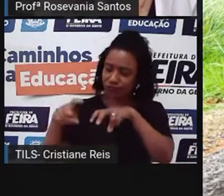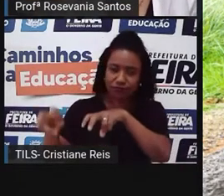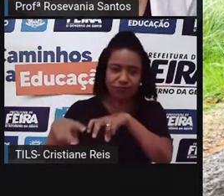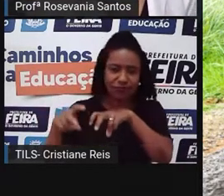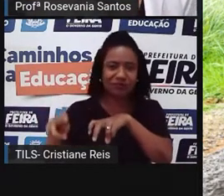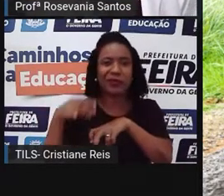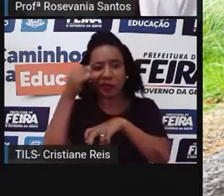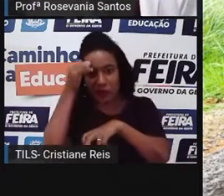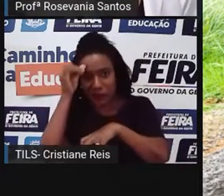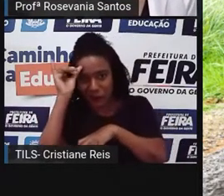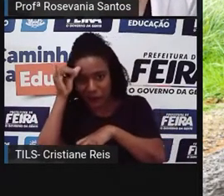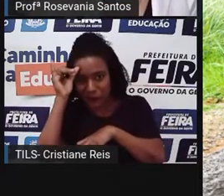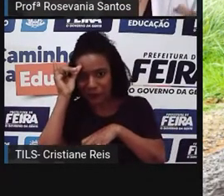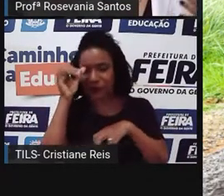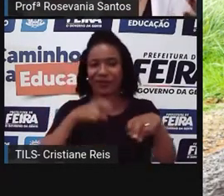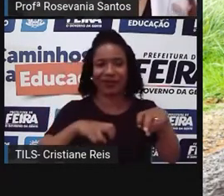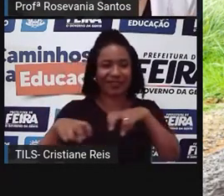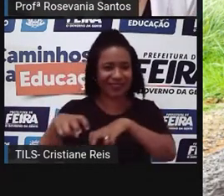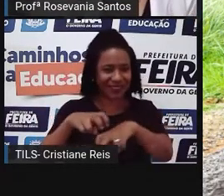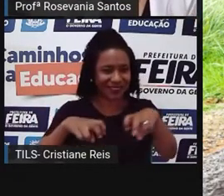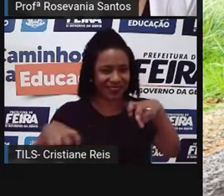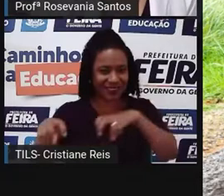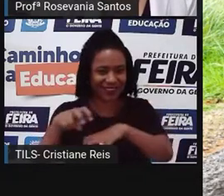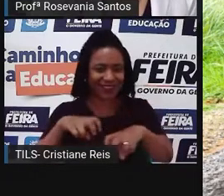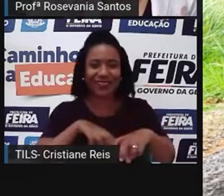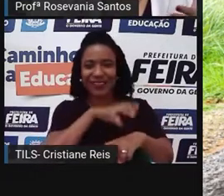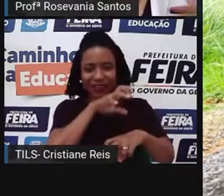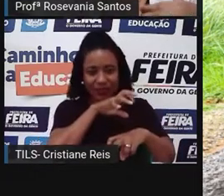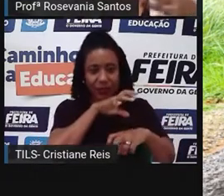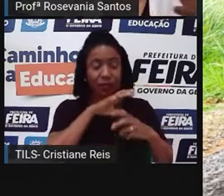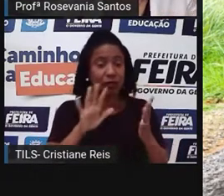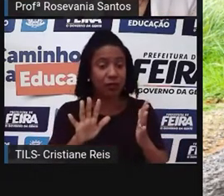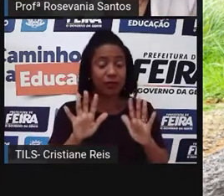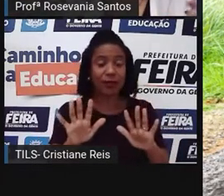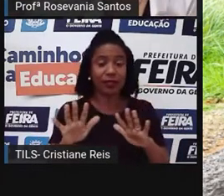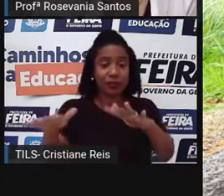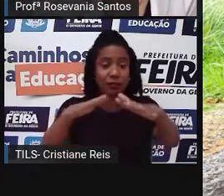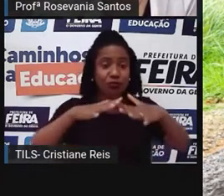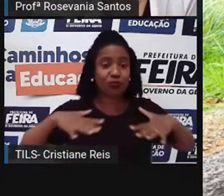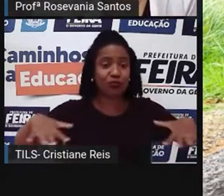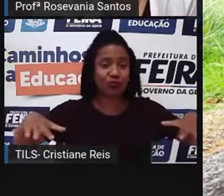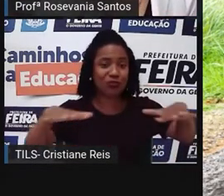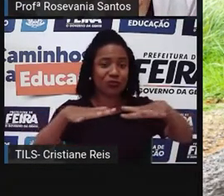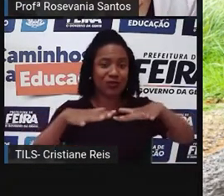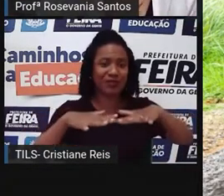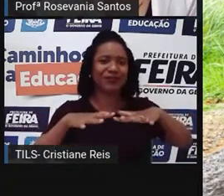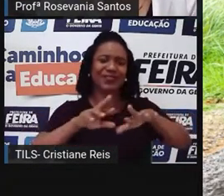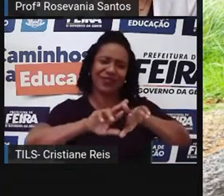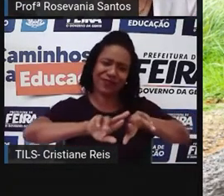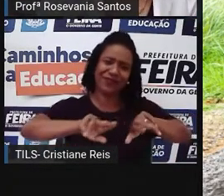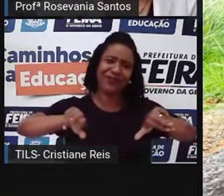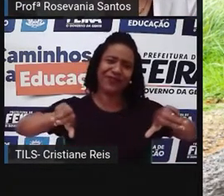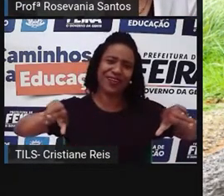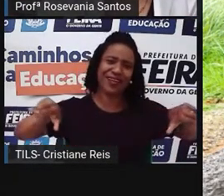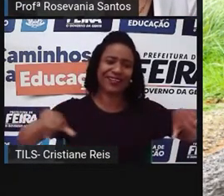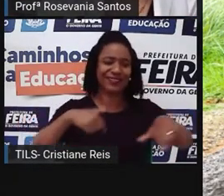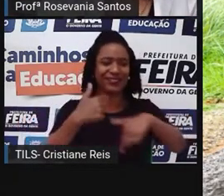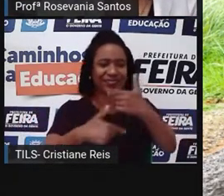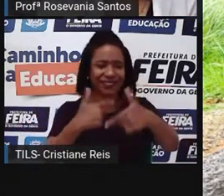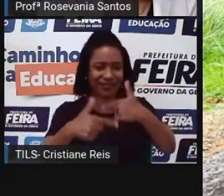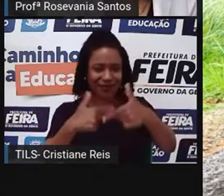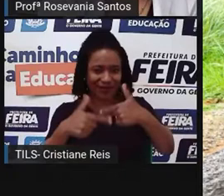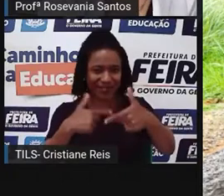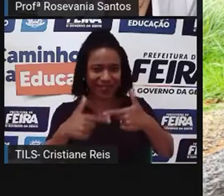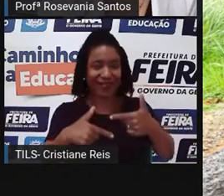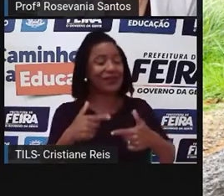agricultura, né? Ligadas à pecuária. Só que, na realidade, no campo a gente tem umas particularidades. E a gente vai ver isso na aula de